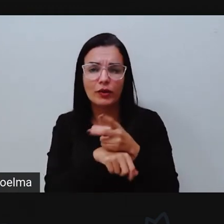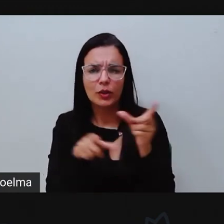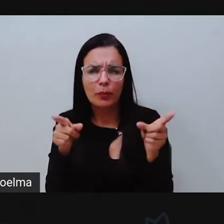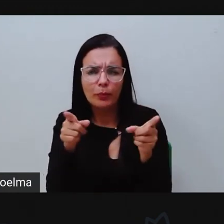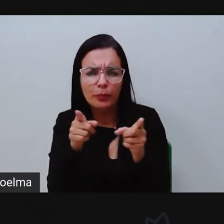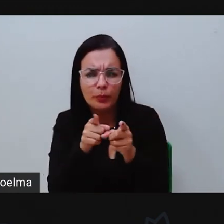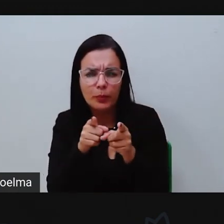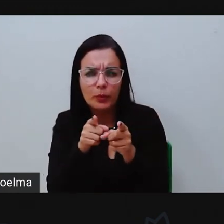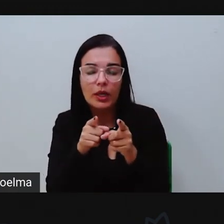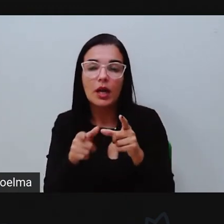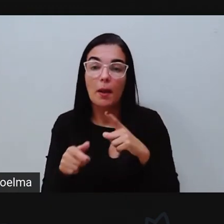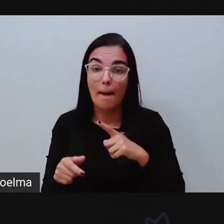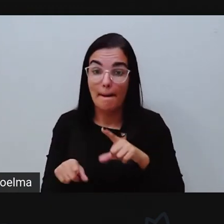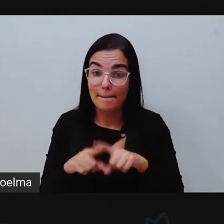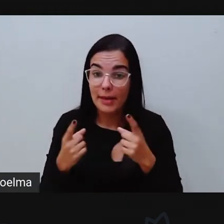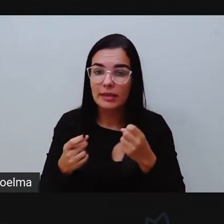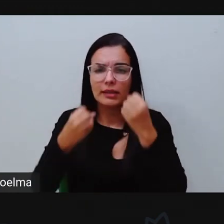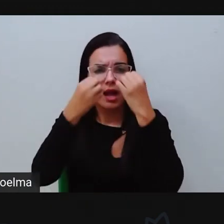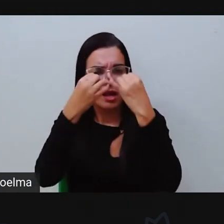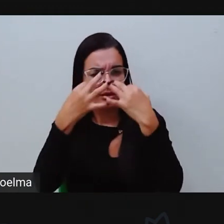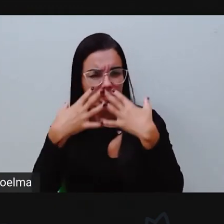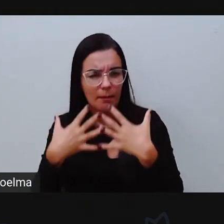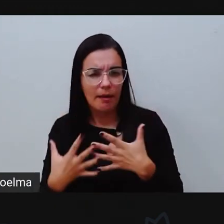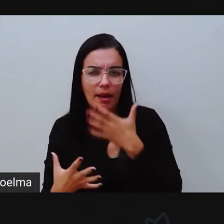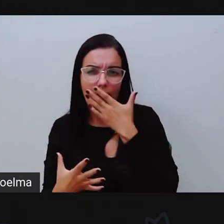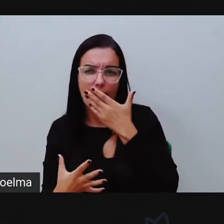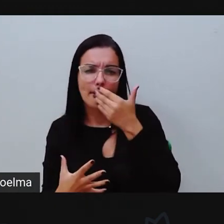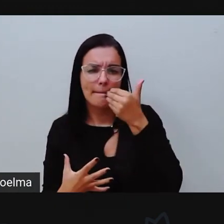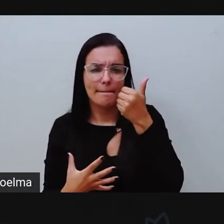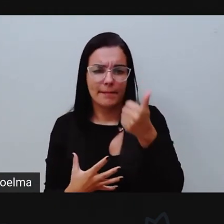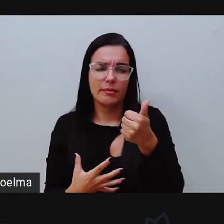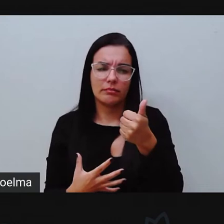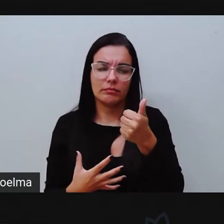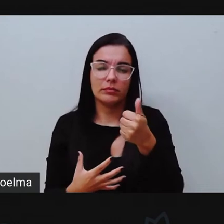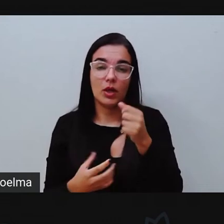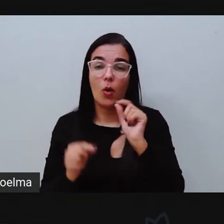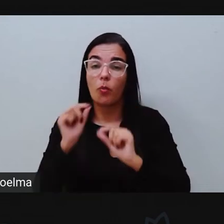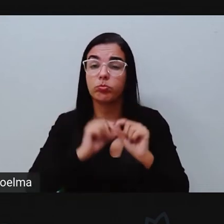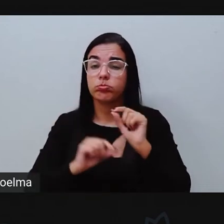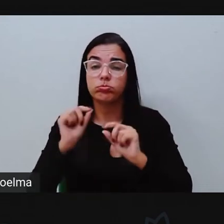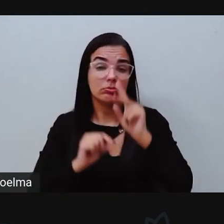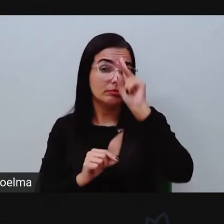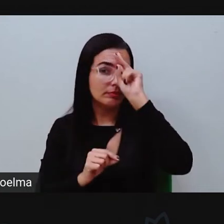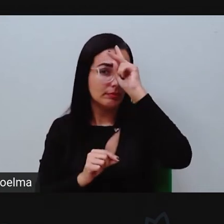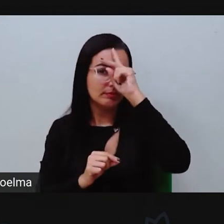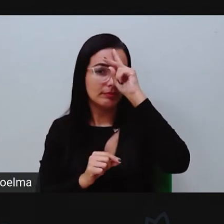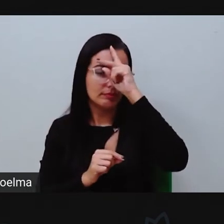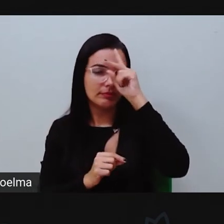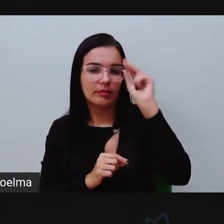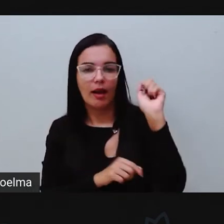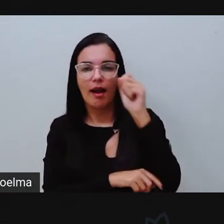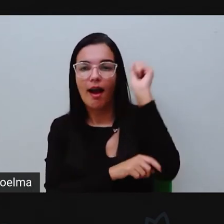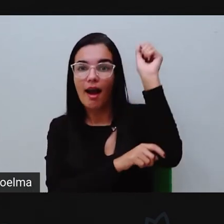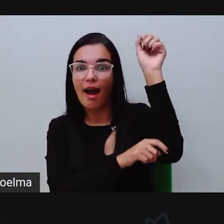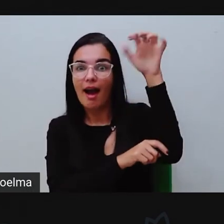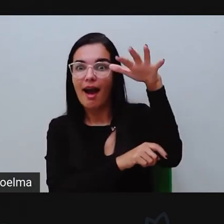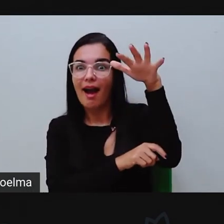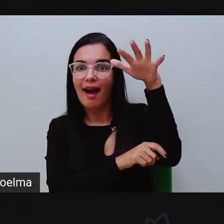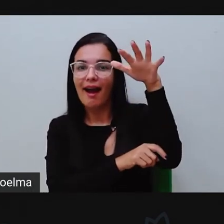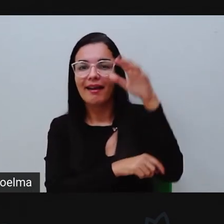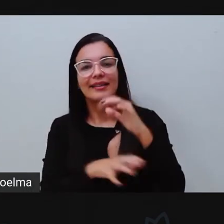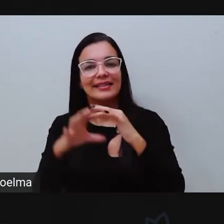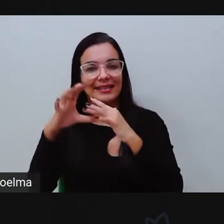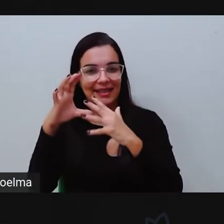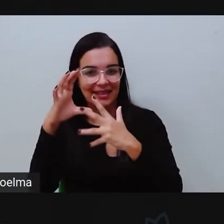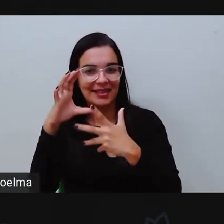mas que ele explica aí muito bem o que seria esse conto de fada, né? Quais as características